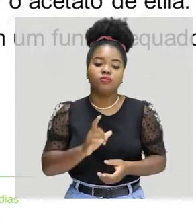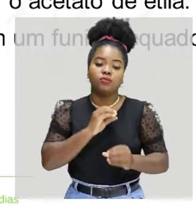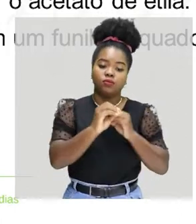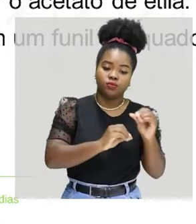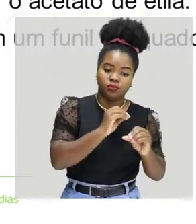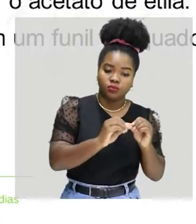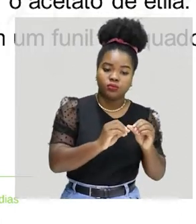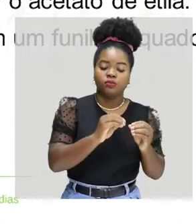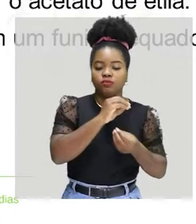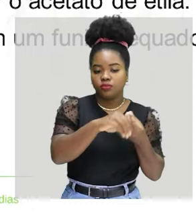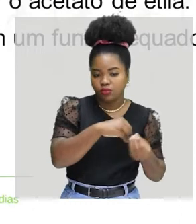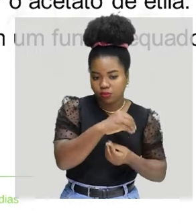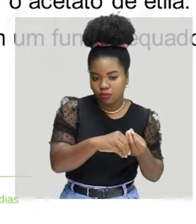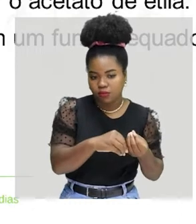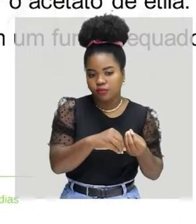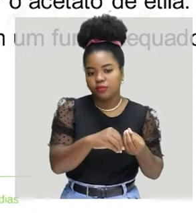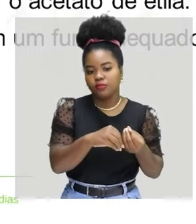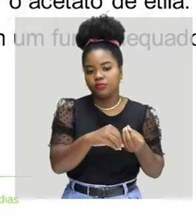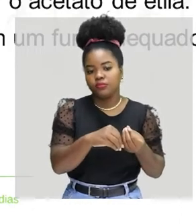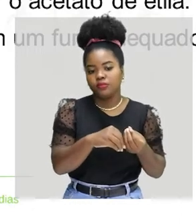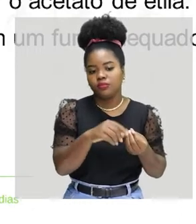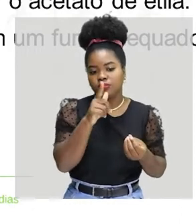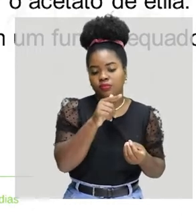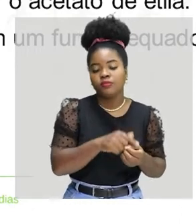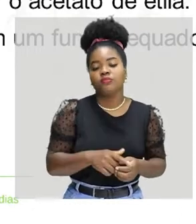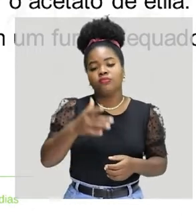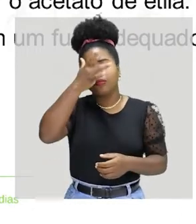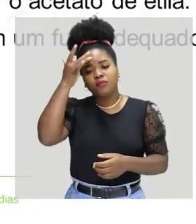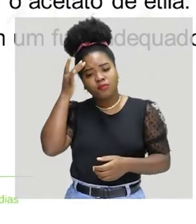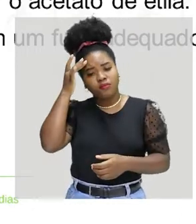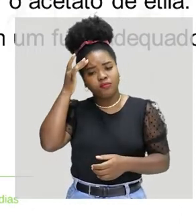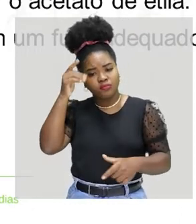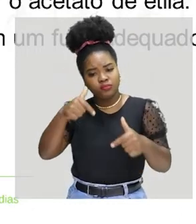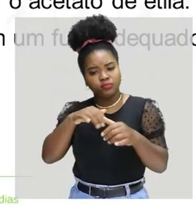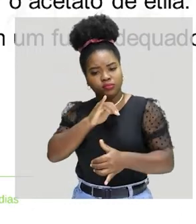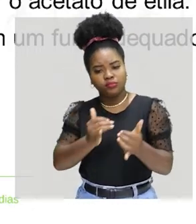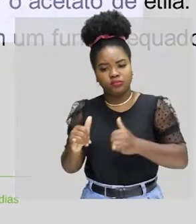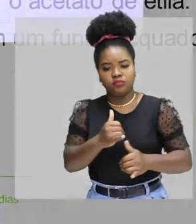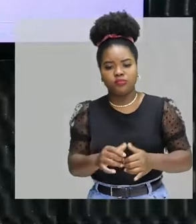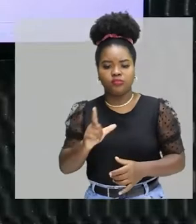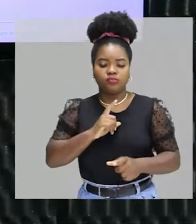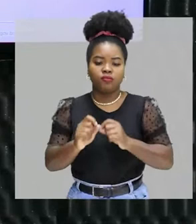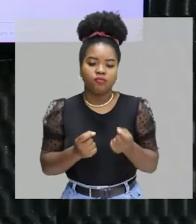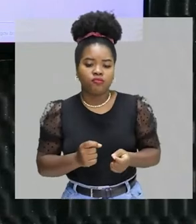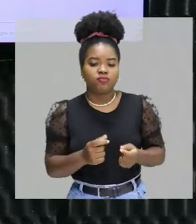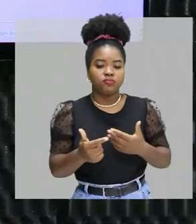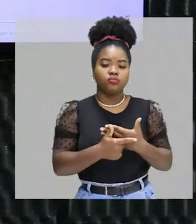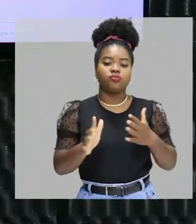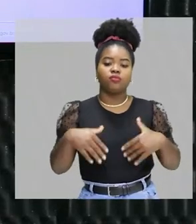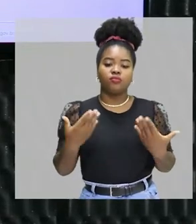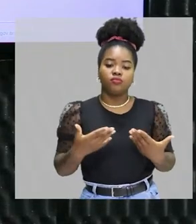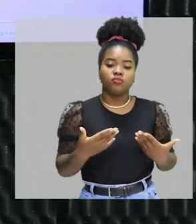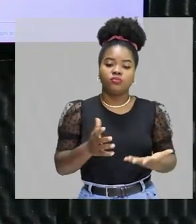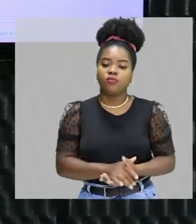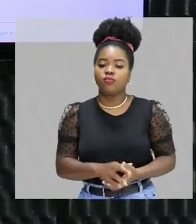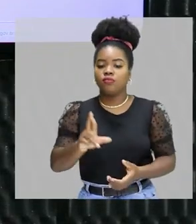mistura, acetato e água, certo? E o químico está com essa missão. Qual? Recuperar o